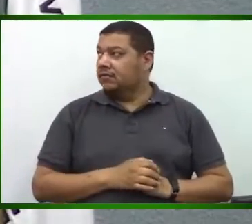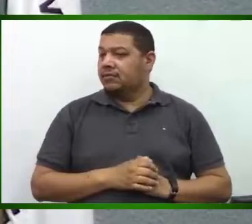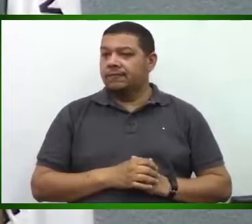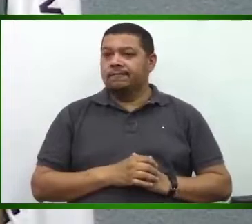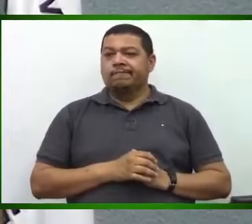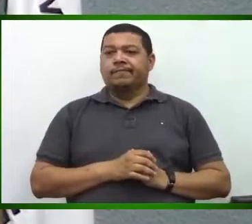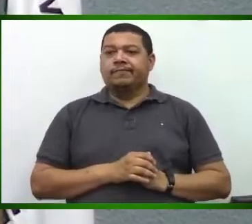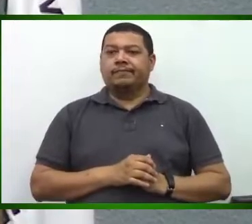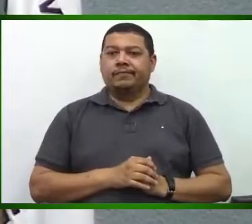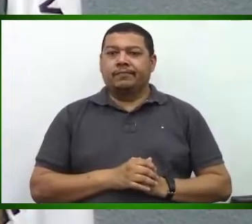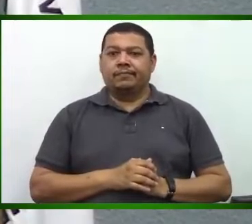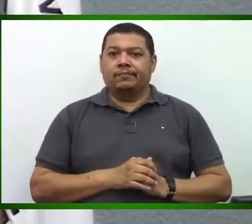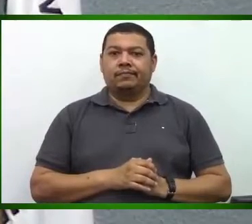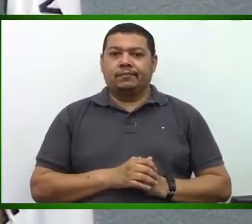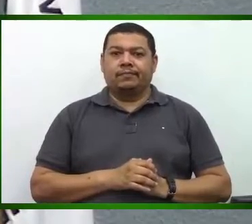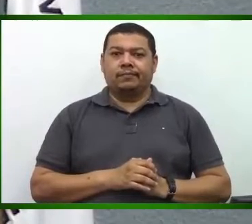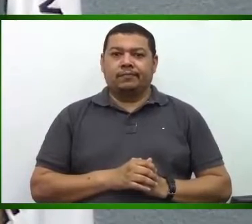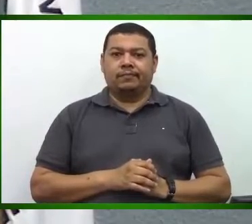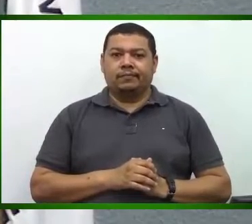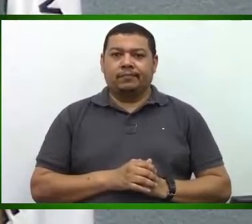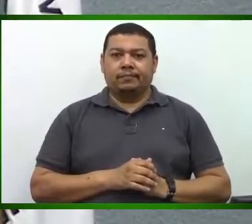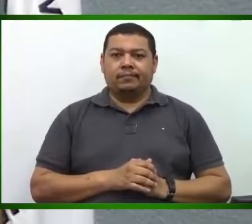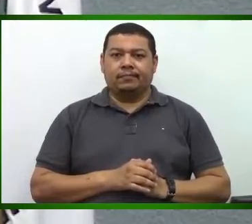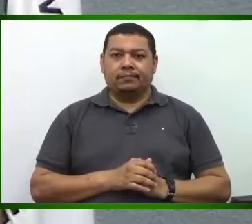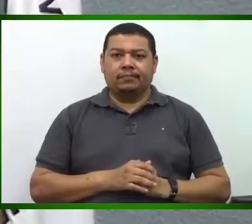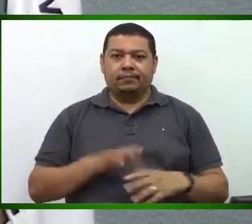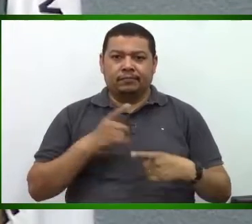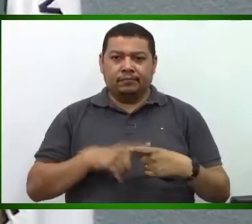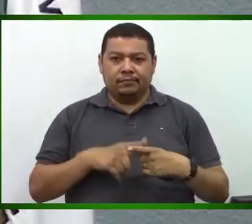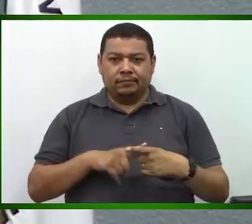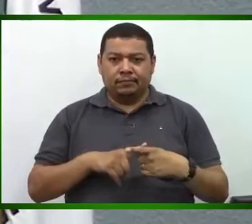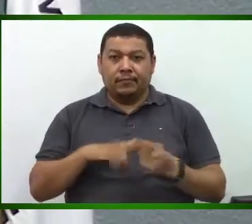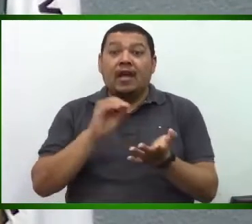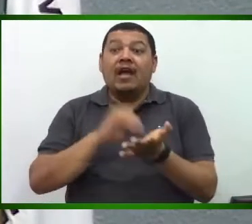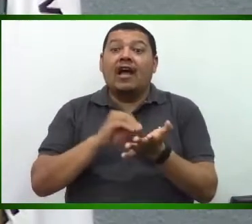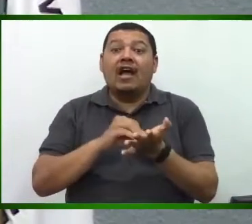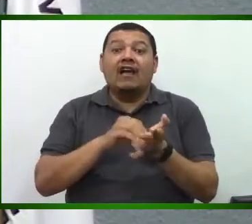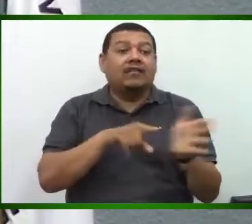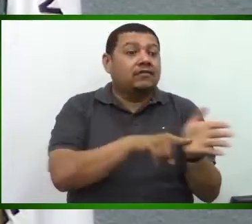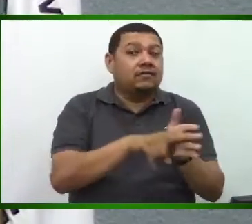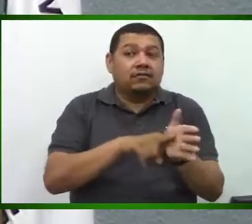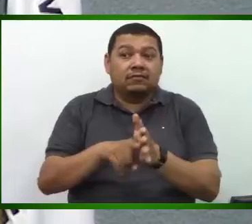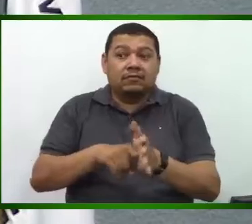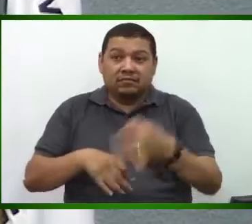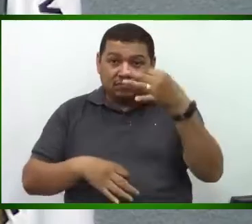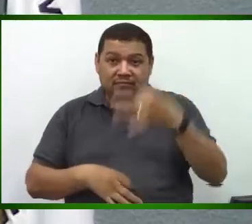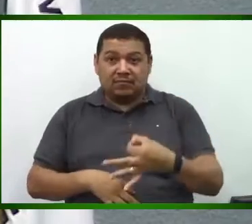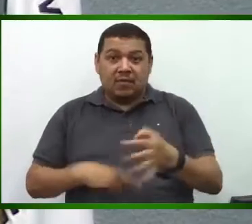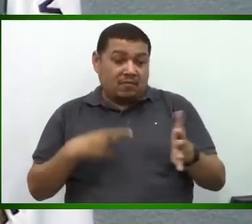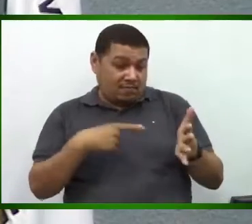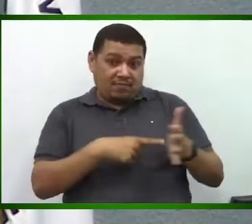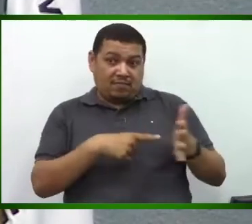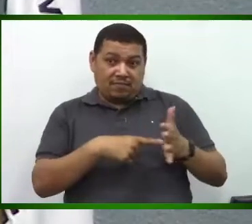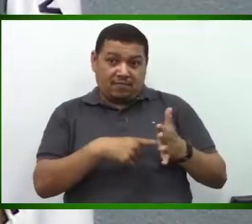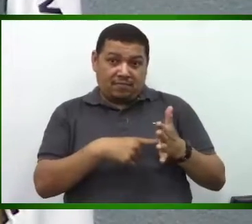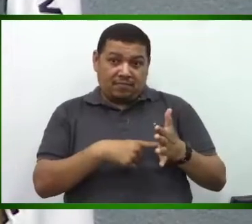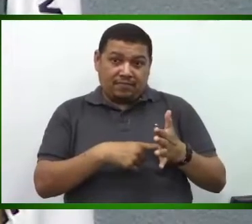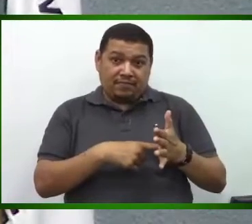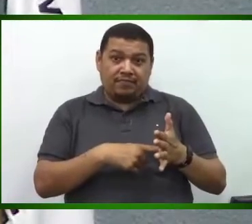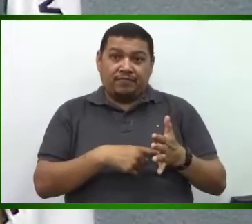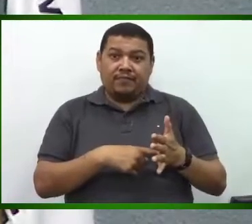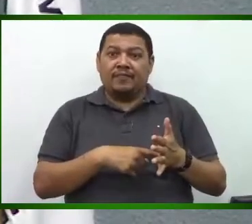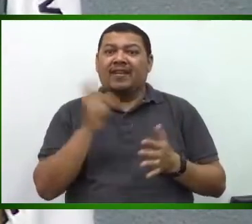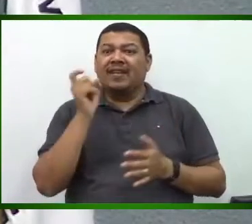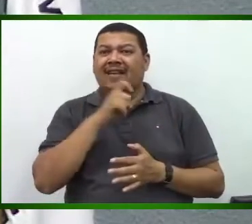por uma falta de averiguação da situação, uma denúncia sem